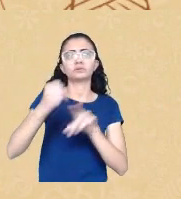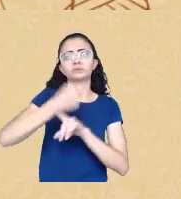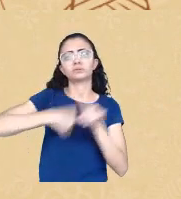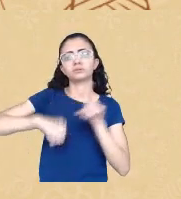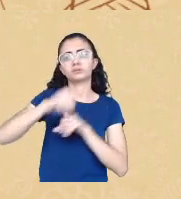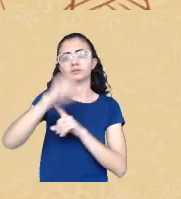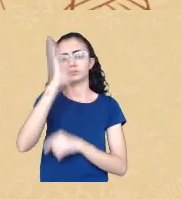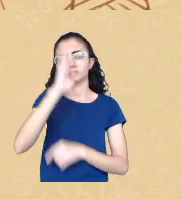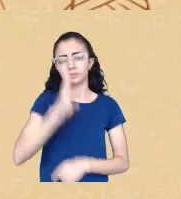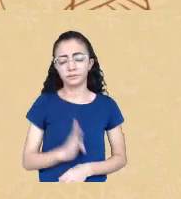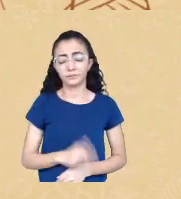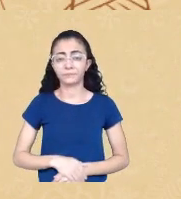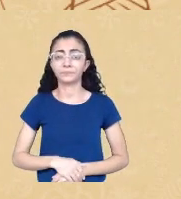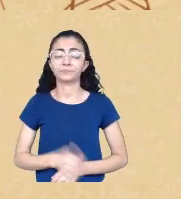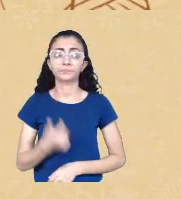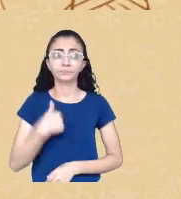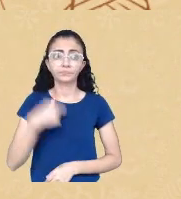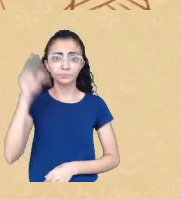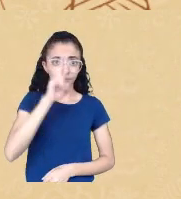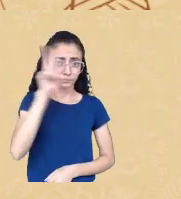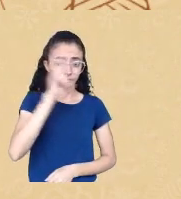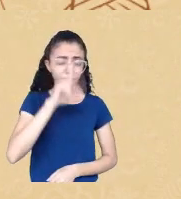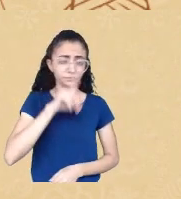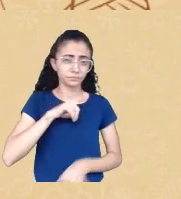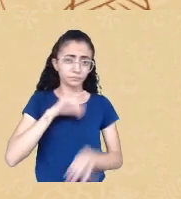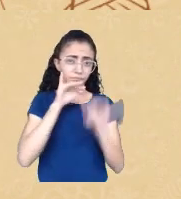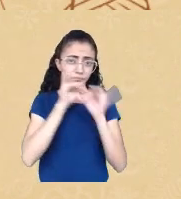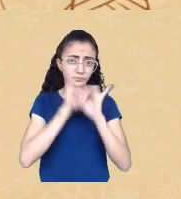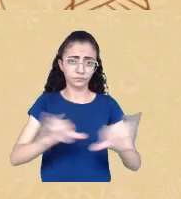que houve uma campanha da